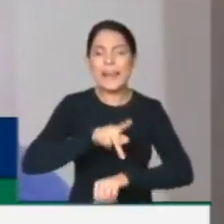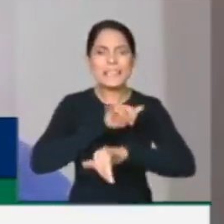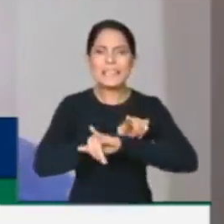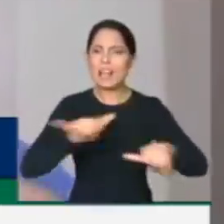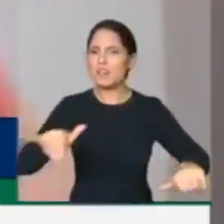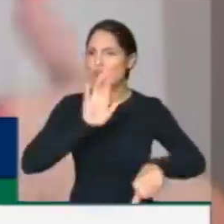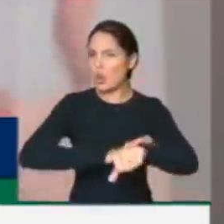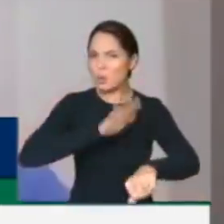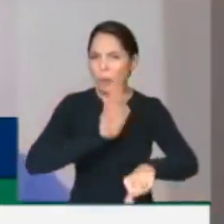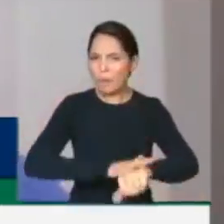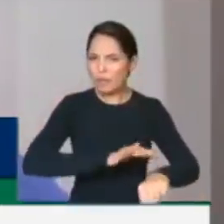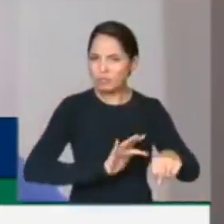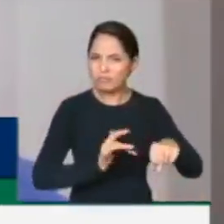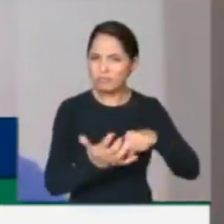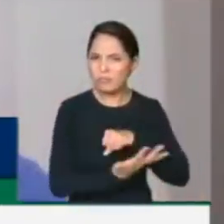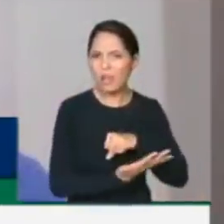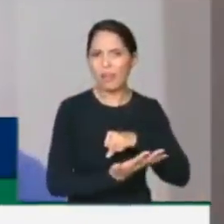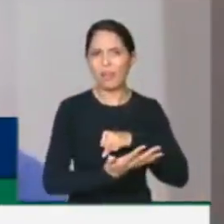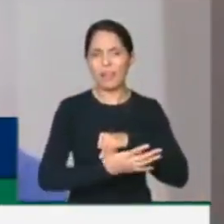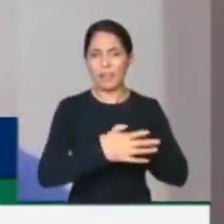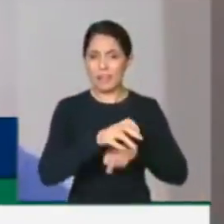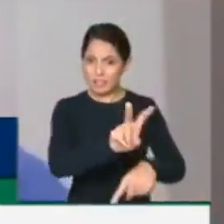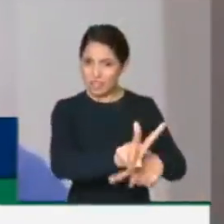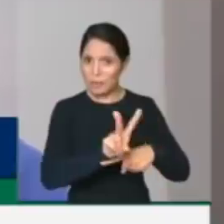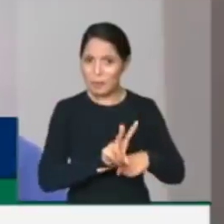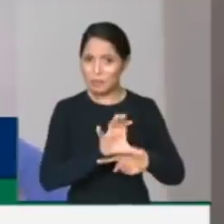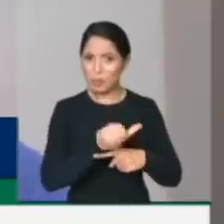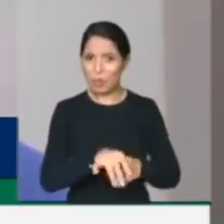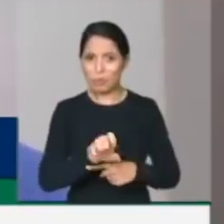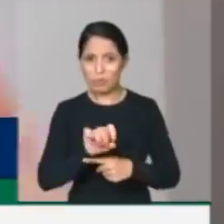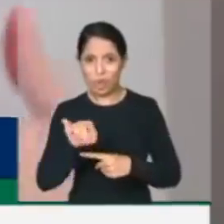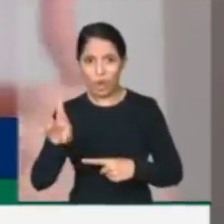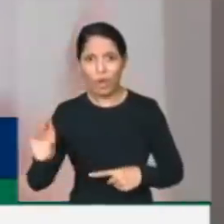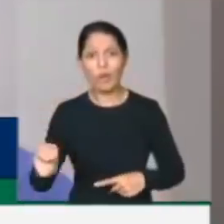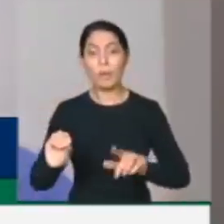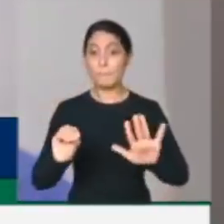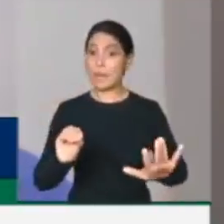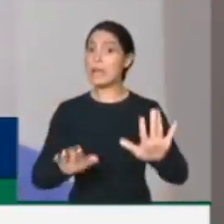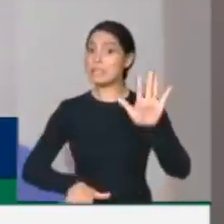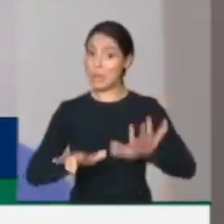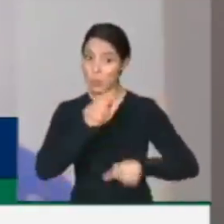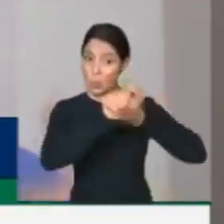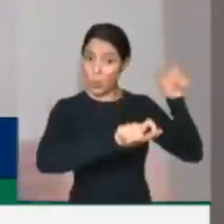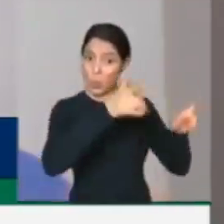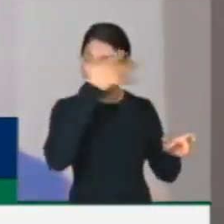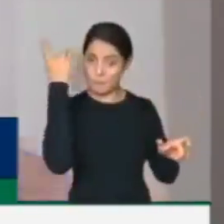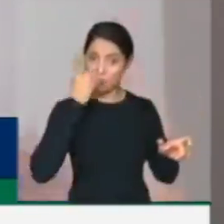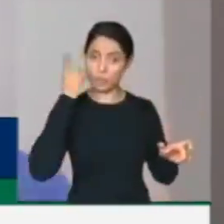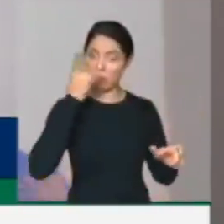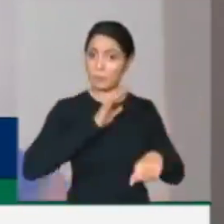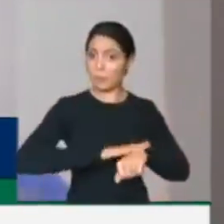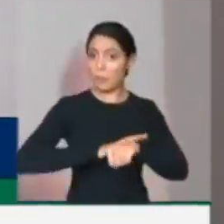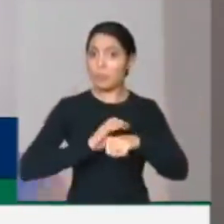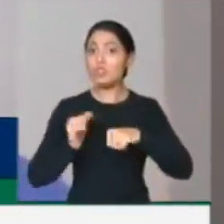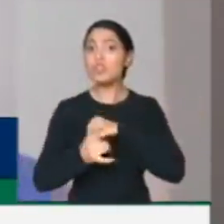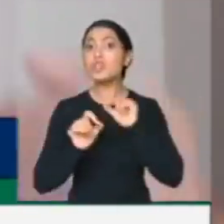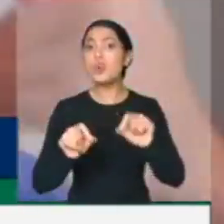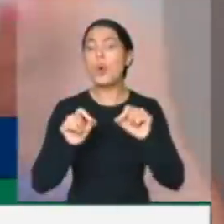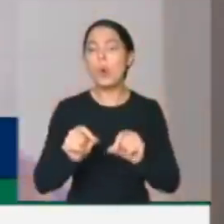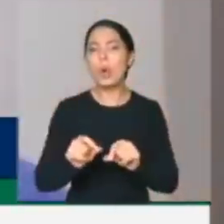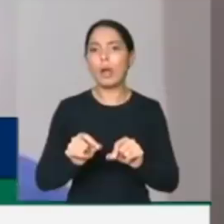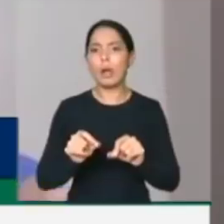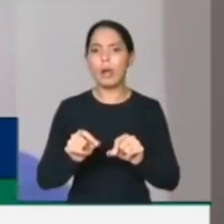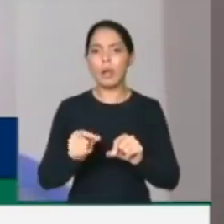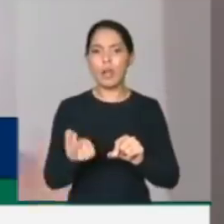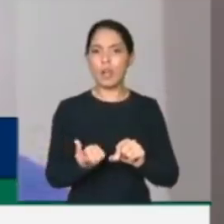momento de crise, nenhum país do mundo está falando em empréstimo compulsório em momento de crise. É incrível como tem deputado que, num momento de crise, a primeira coisa que olha